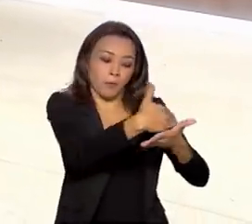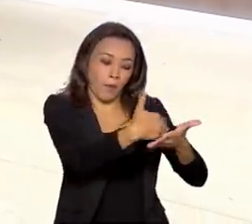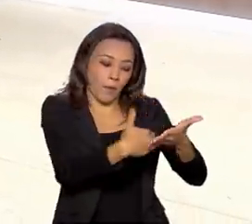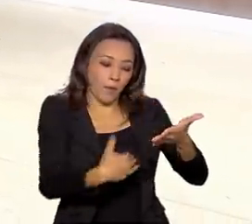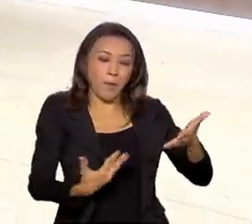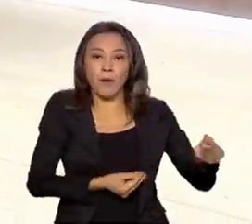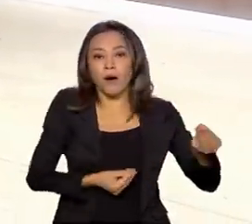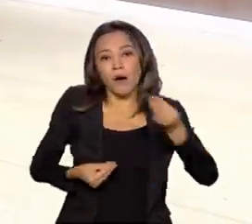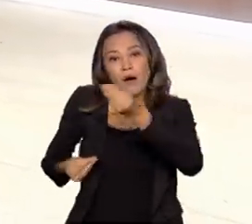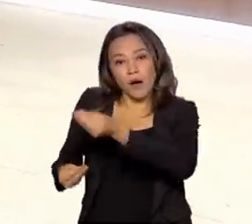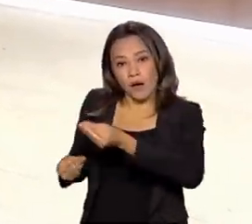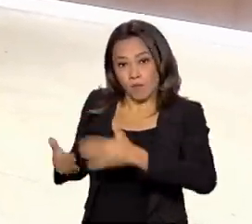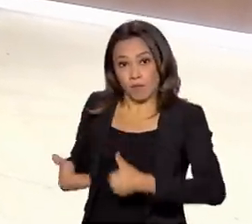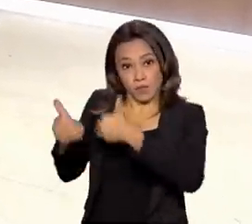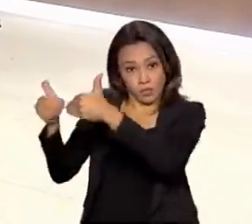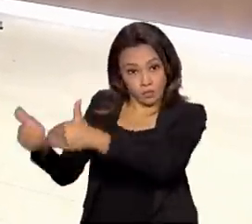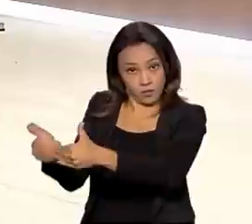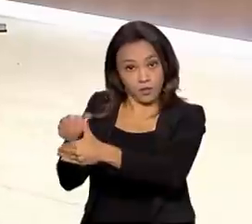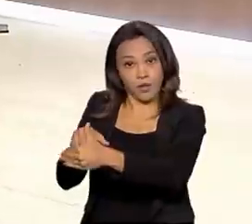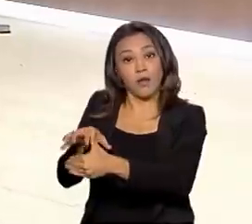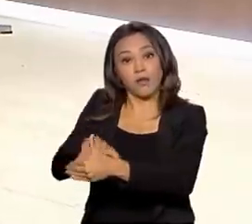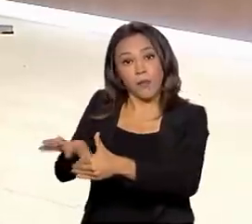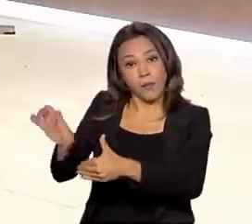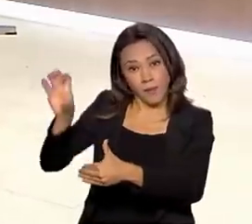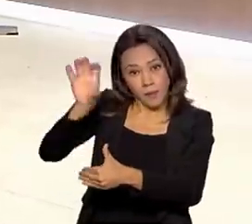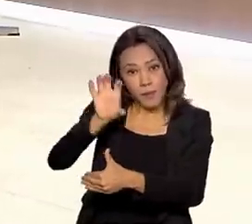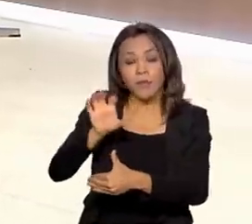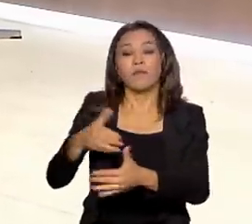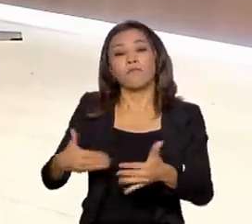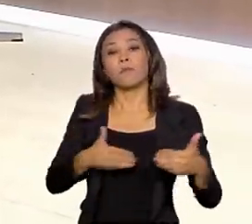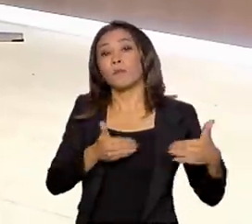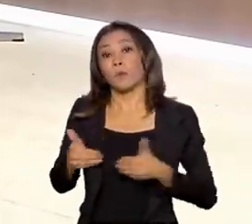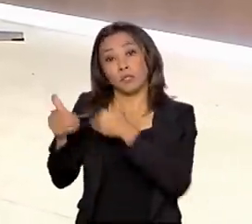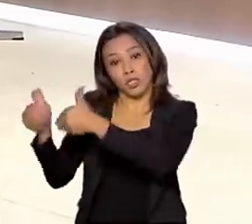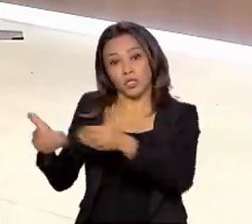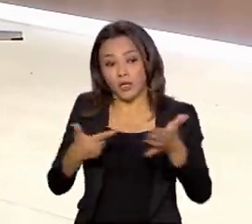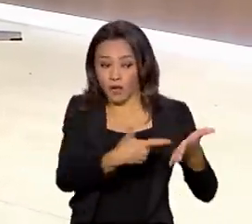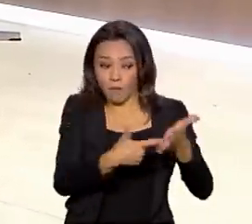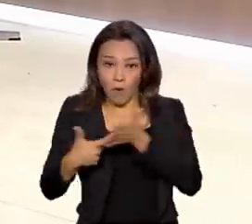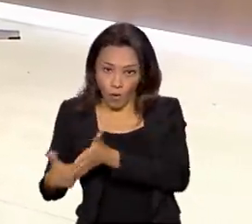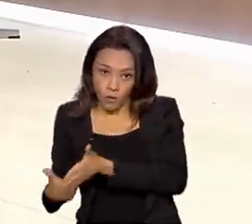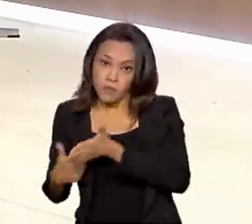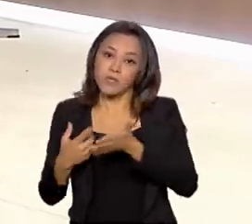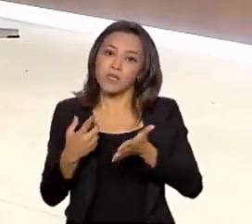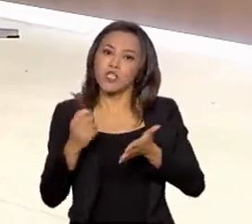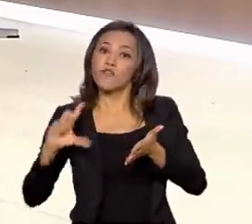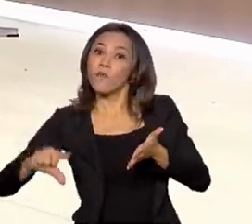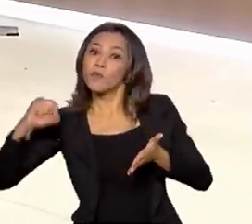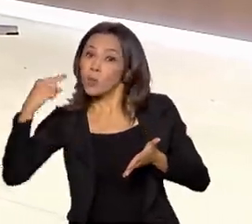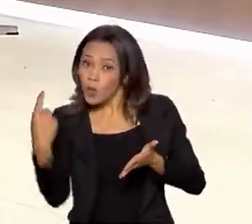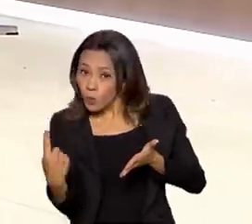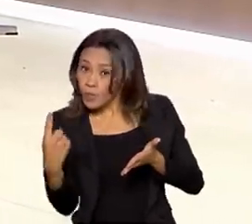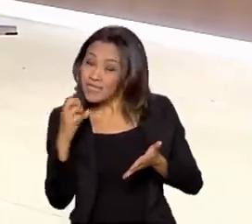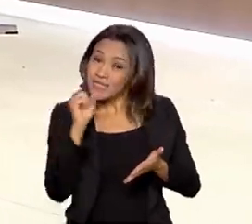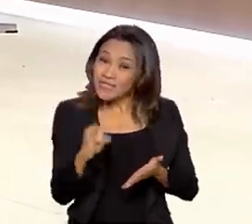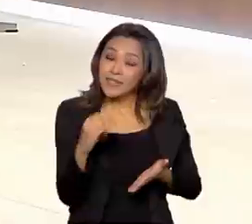uma proposta por área poderá ser indicada ao Ministério. Caso tenhamos mais de uma